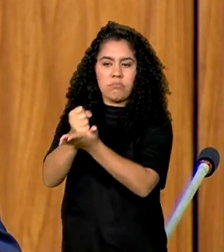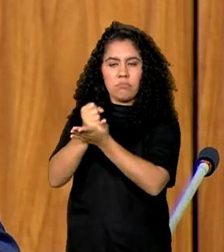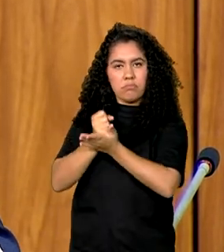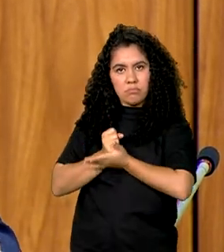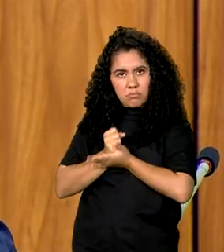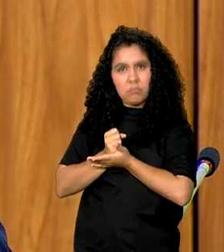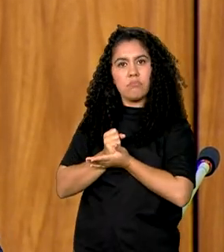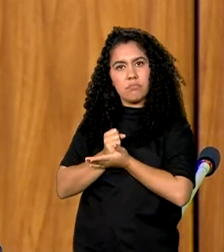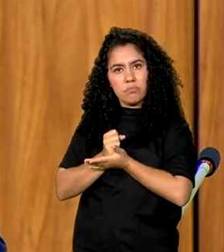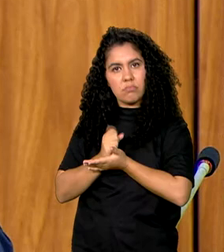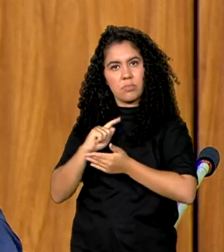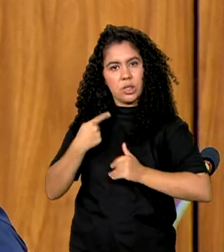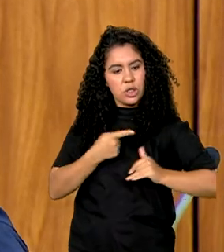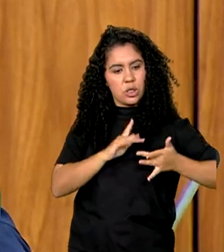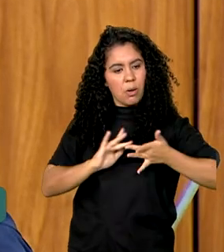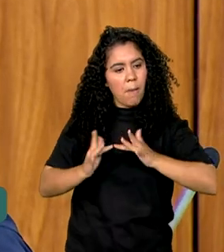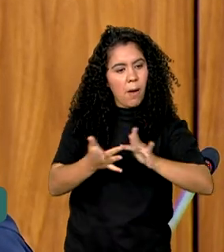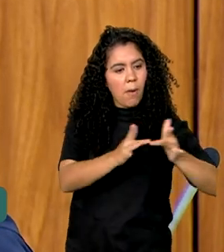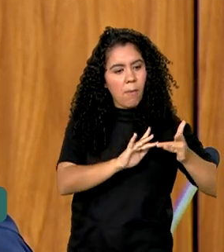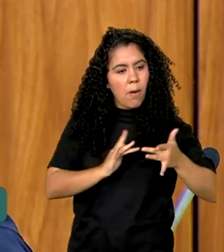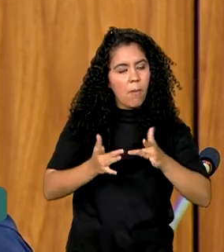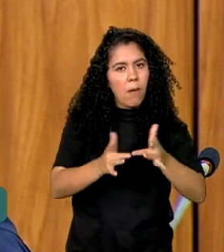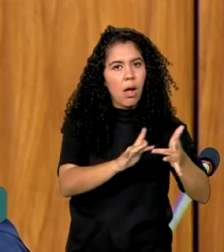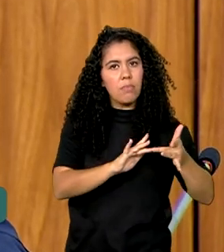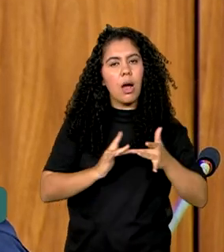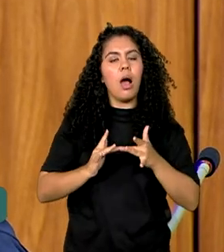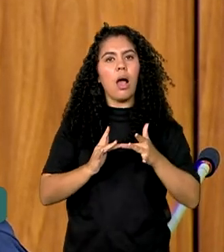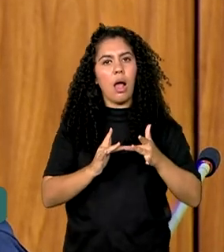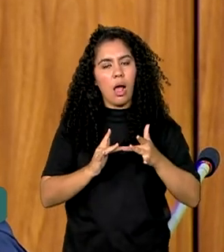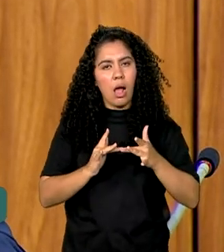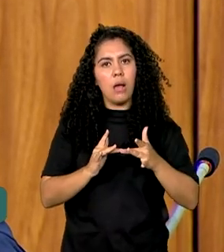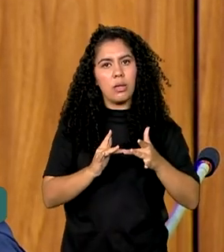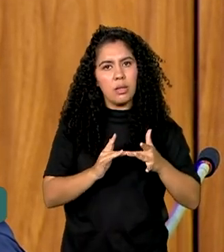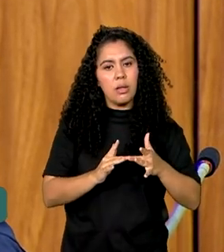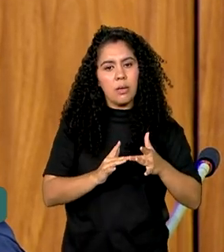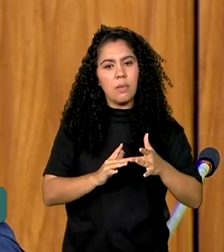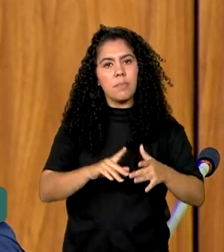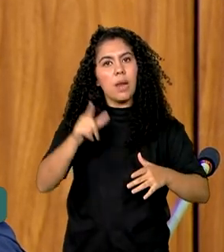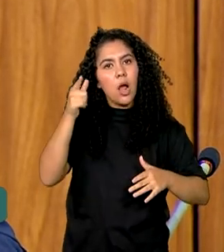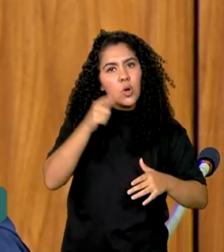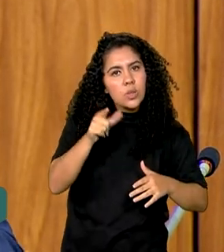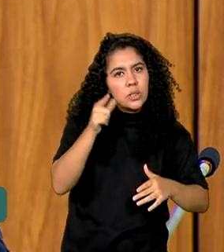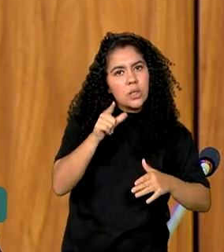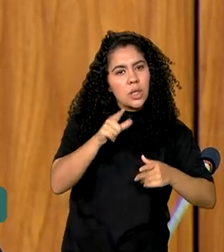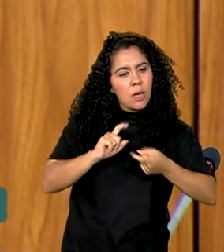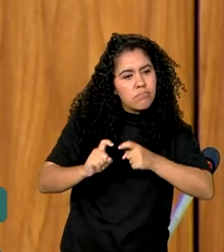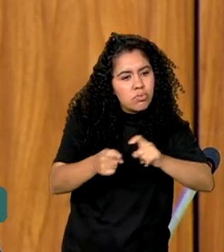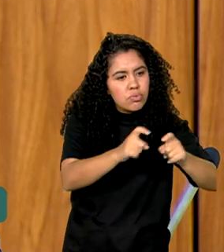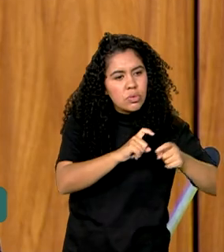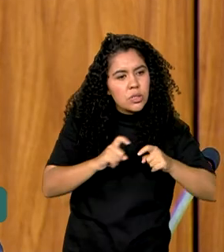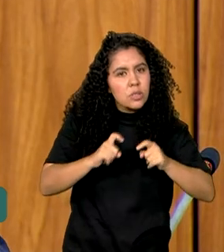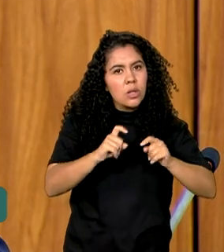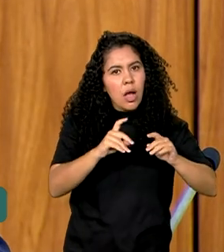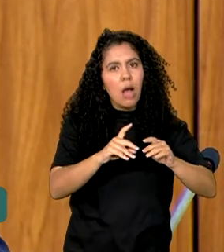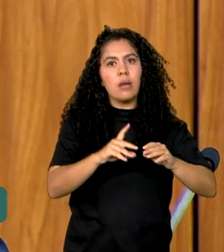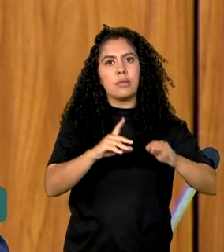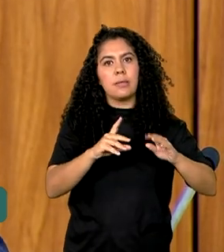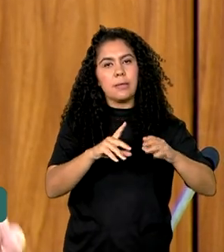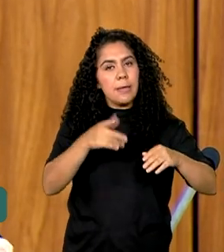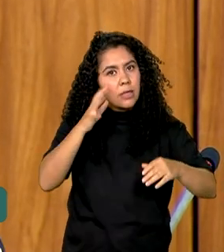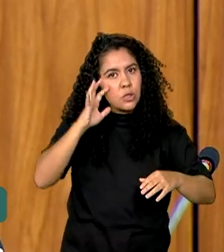a Fazenda, ao governo em geral, nos ajudando a equacionar essas pendências para que